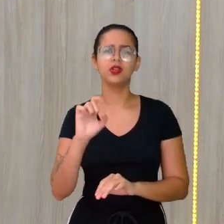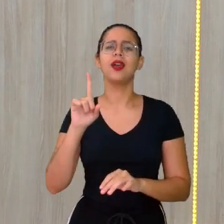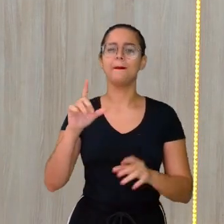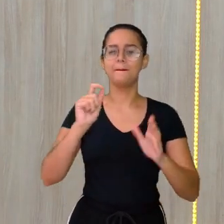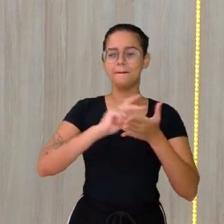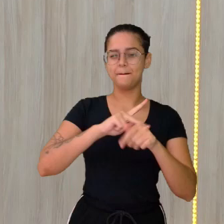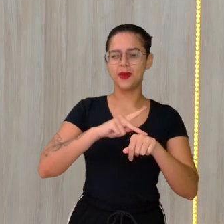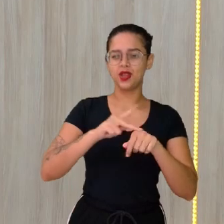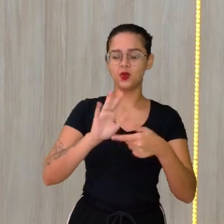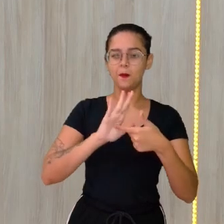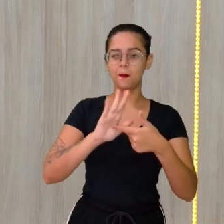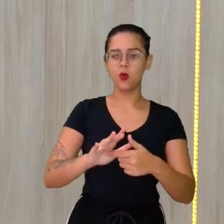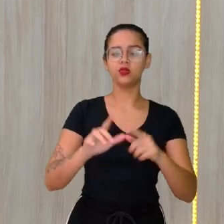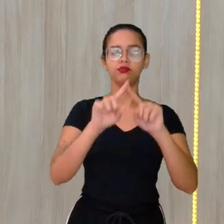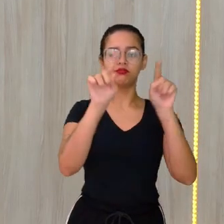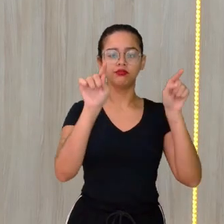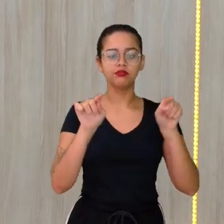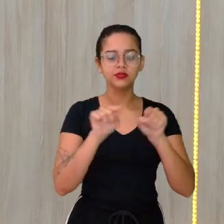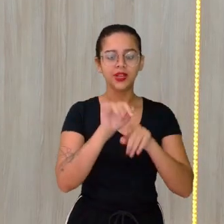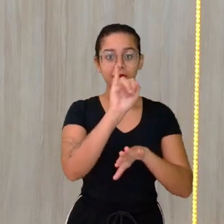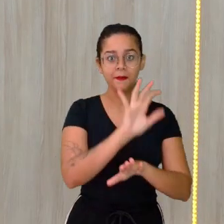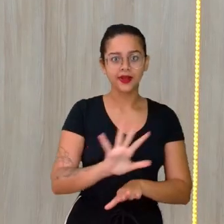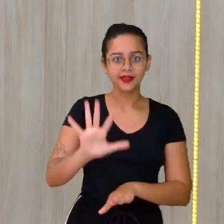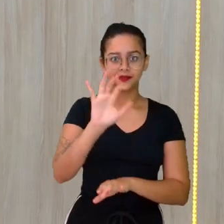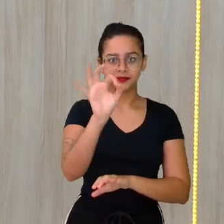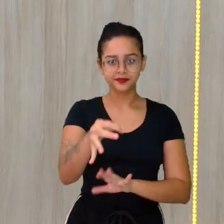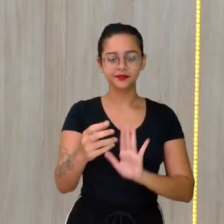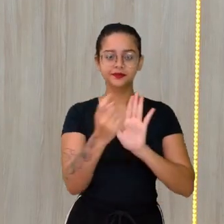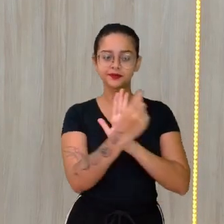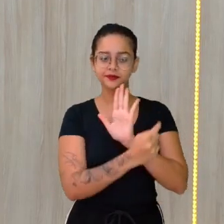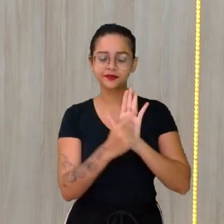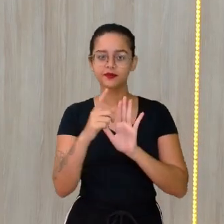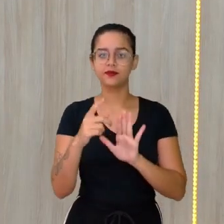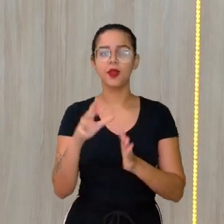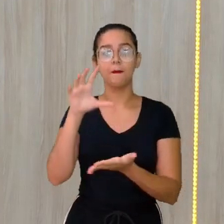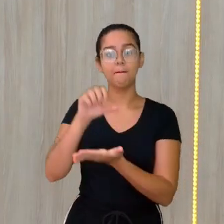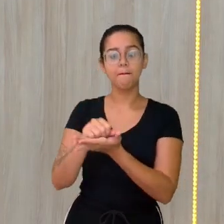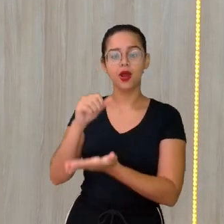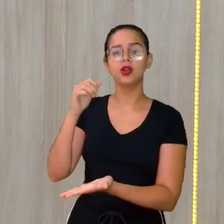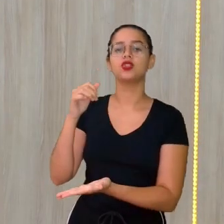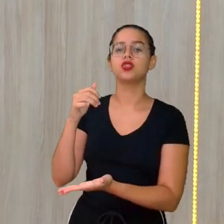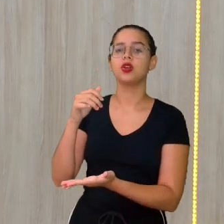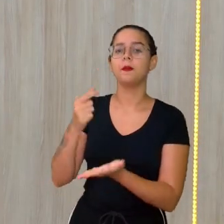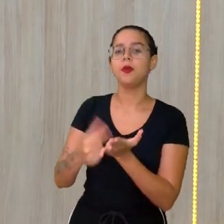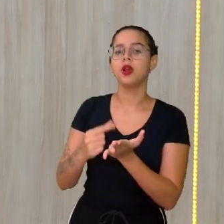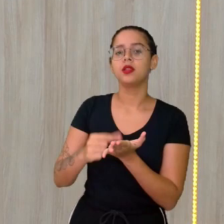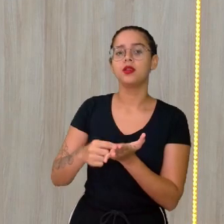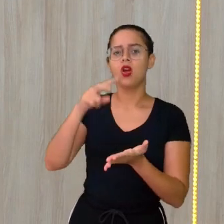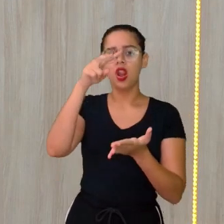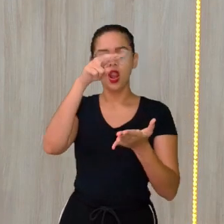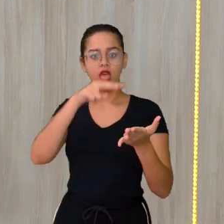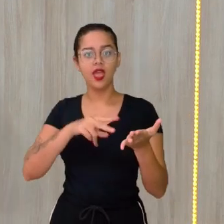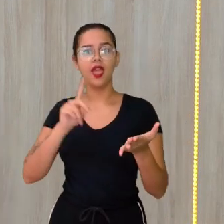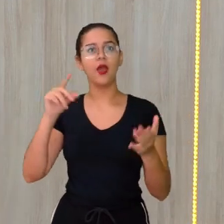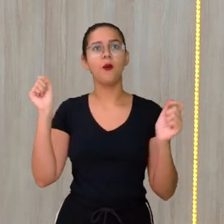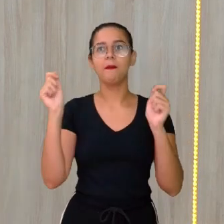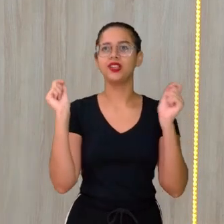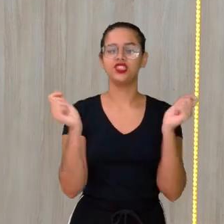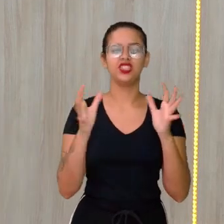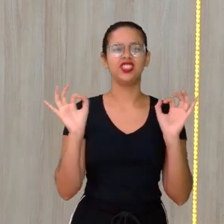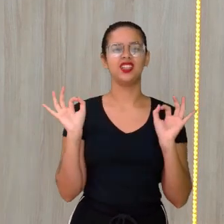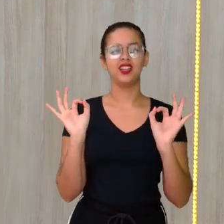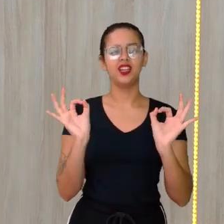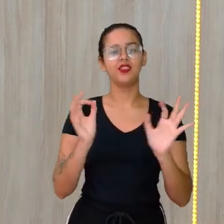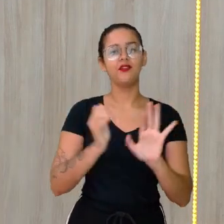na tela, né? Um quadradinho preto, uma imagenzinha. Que você baixa um aplicativo que lê isso aí, é uma magia incrível.